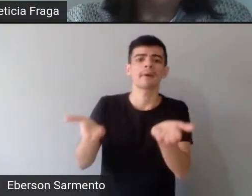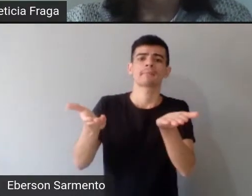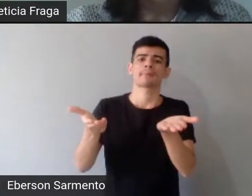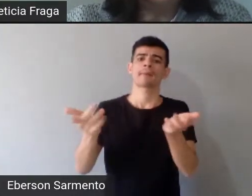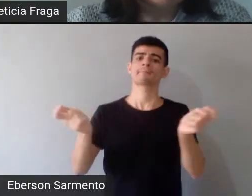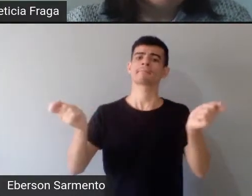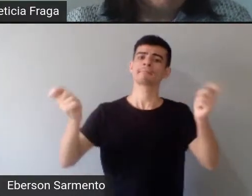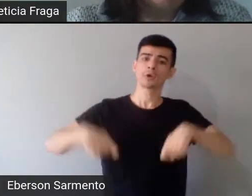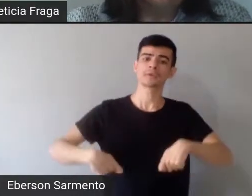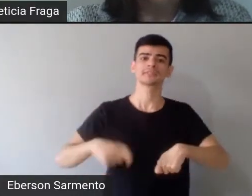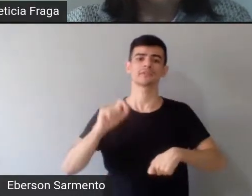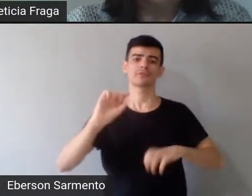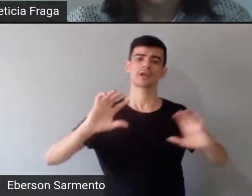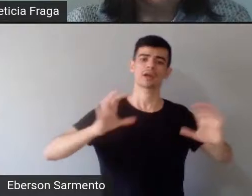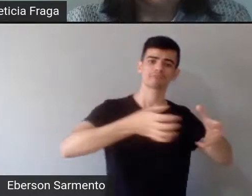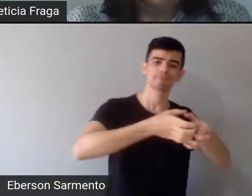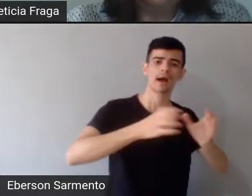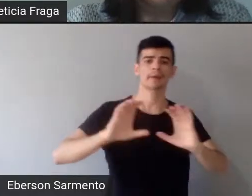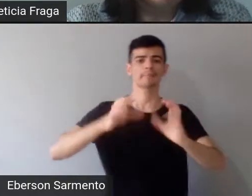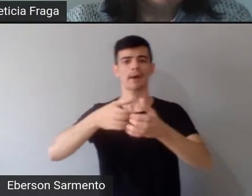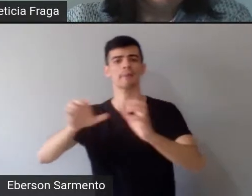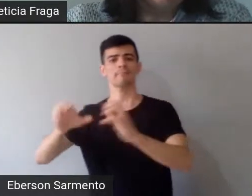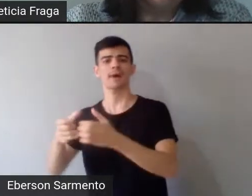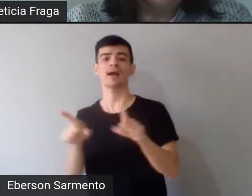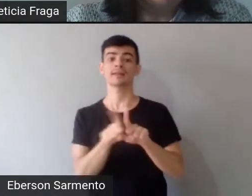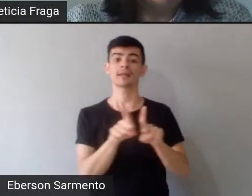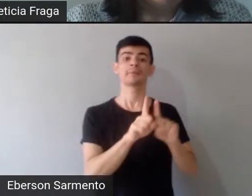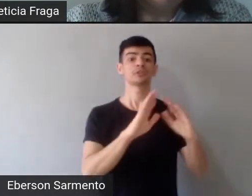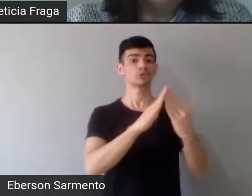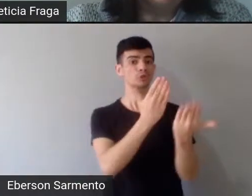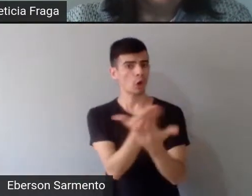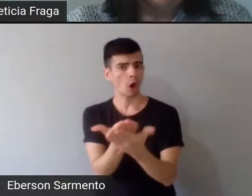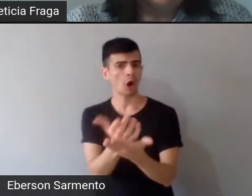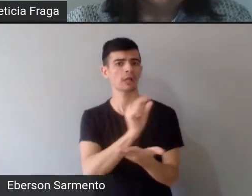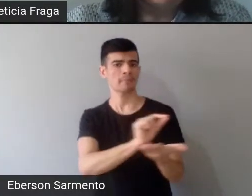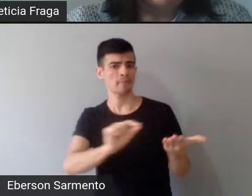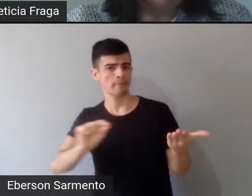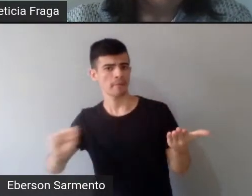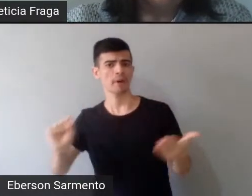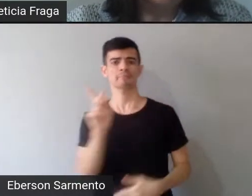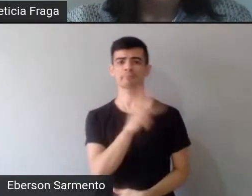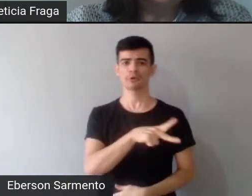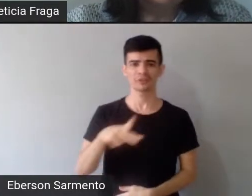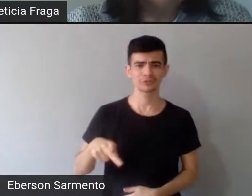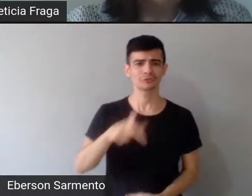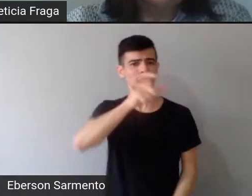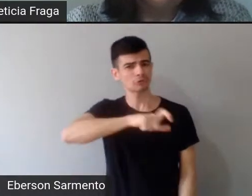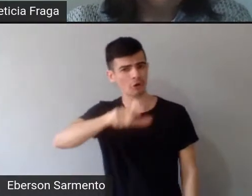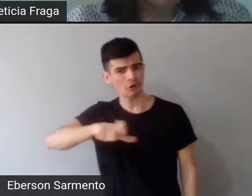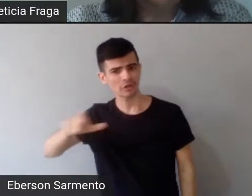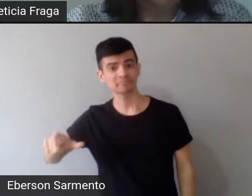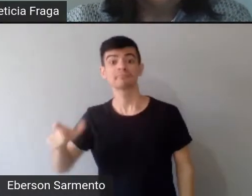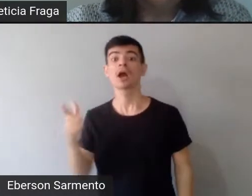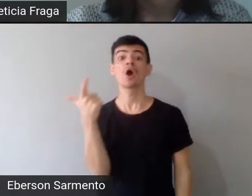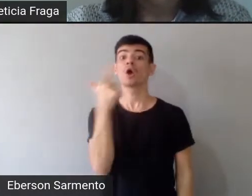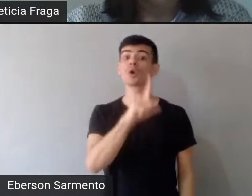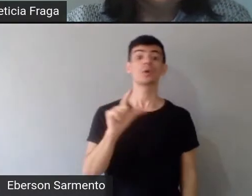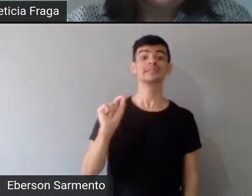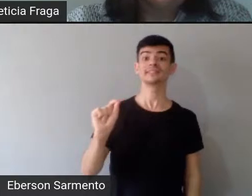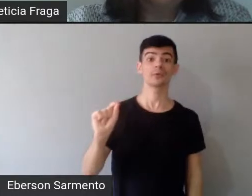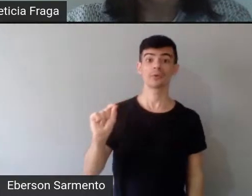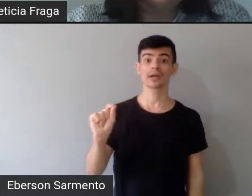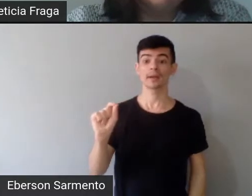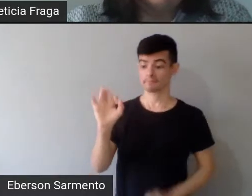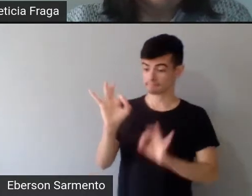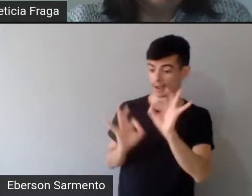as comunidades, as escolas, os professores, consigam fazer um trabalho de gestão de línguas que eles